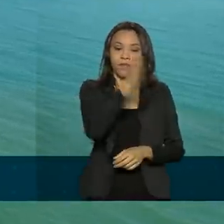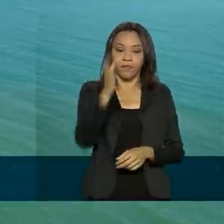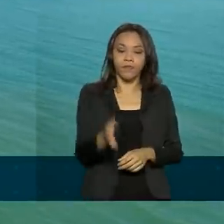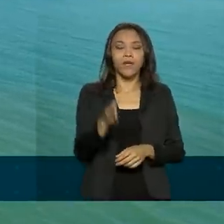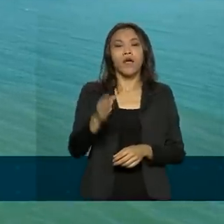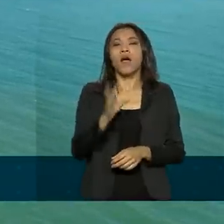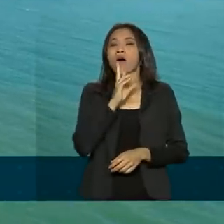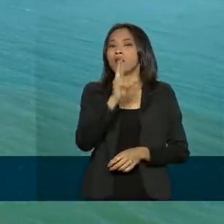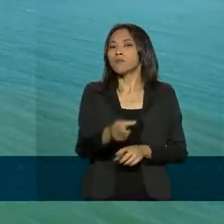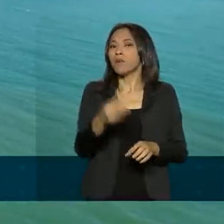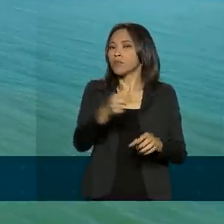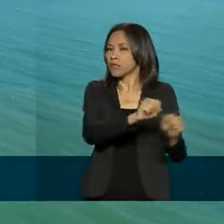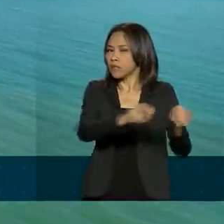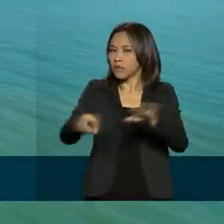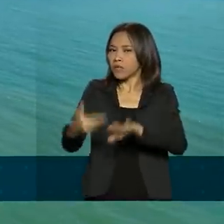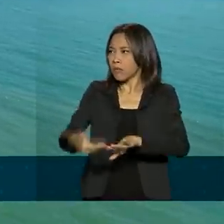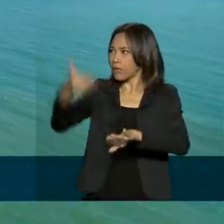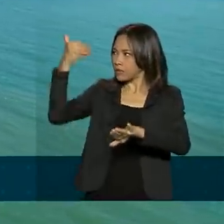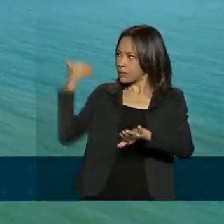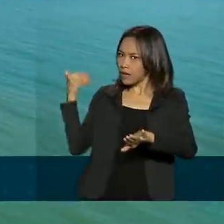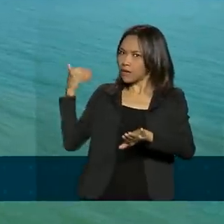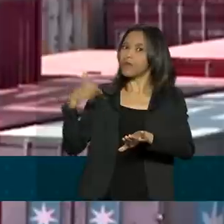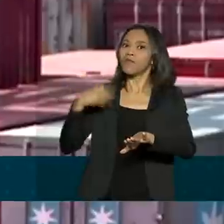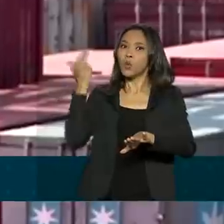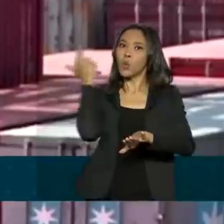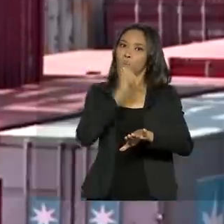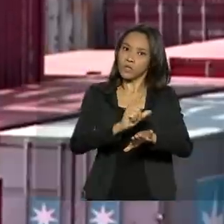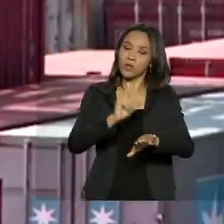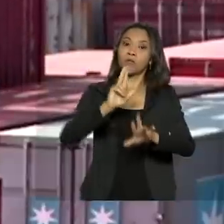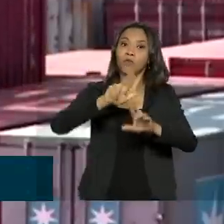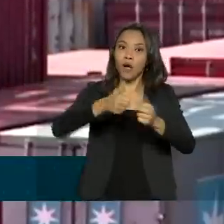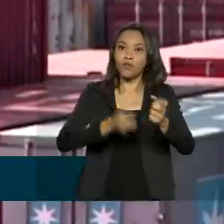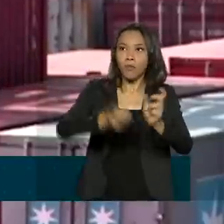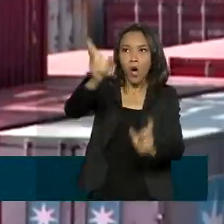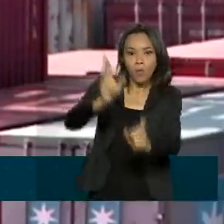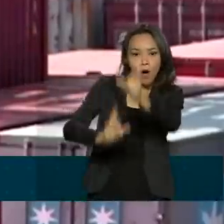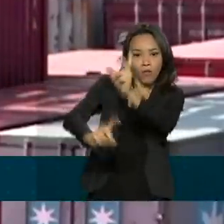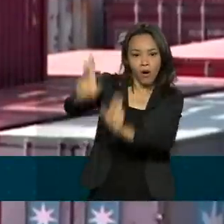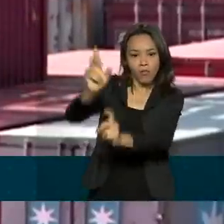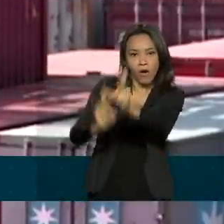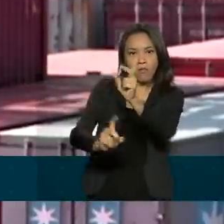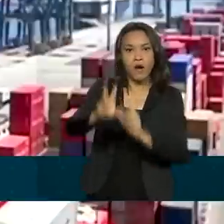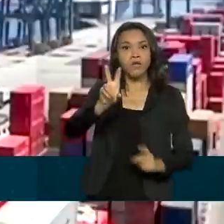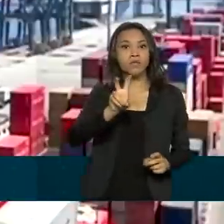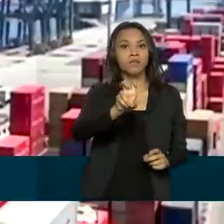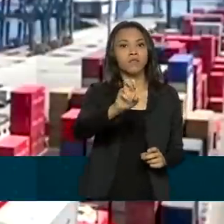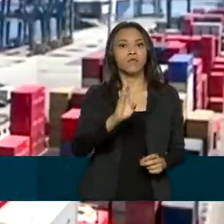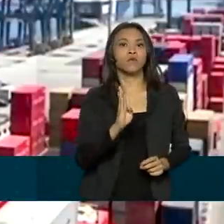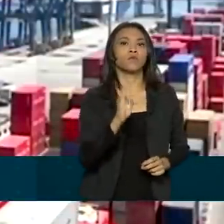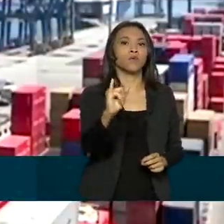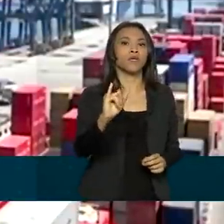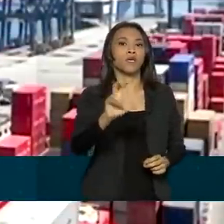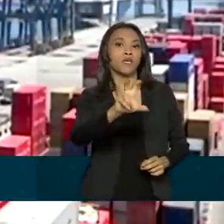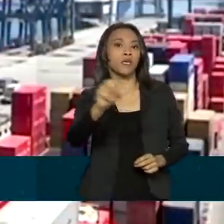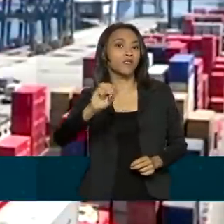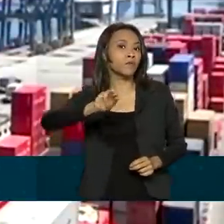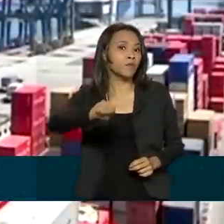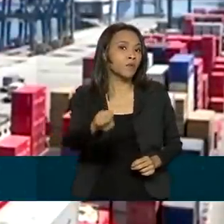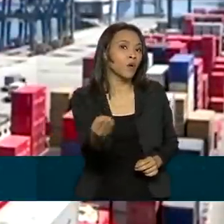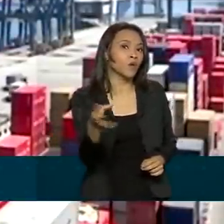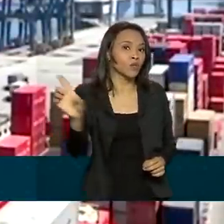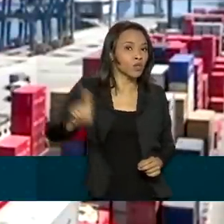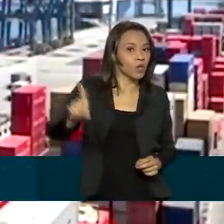da semana passada foi atingido graças a exportações de 5 bilhões e meio de dólares e